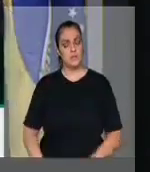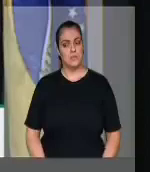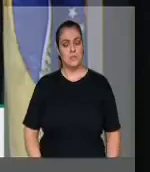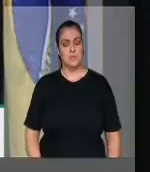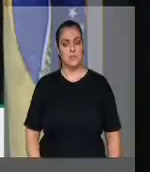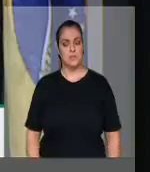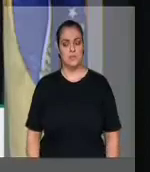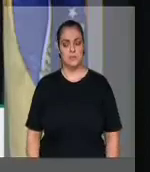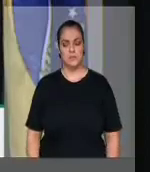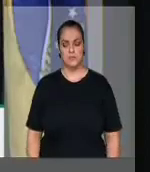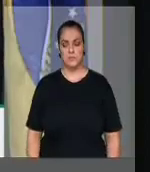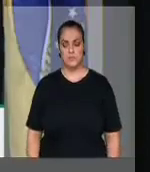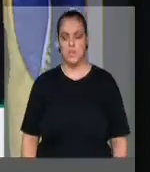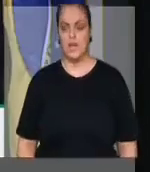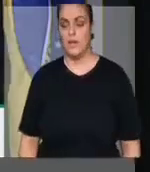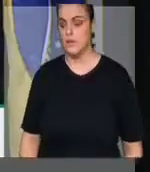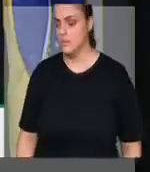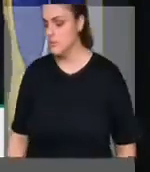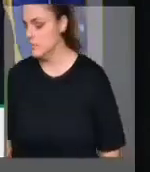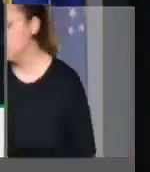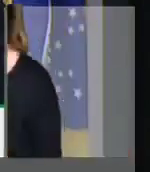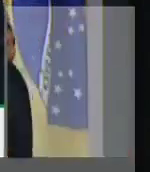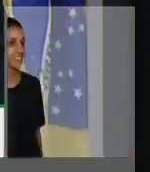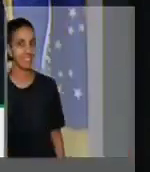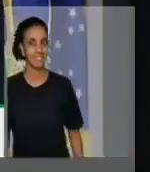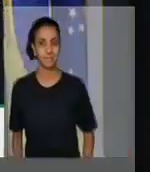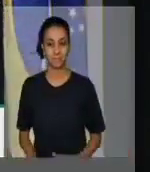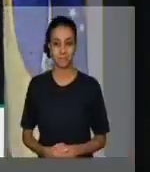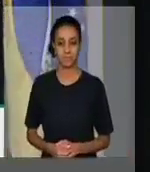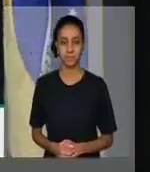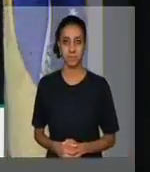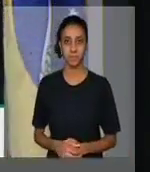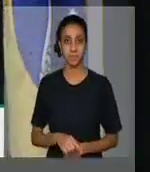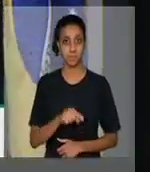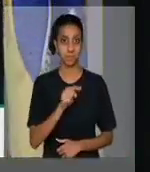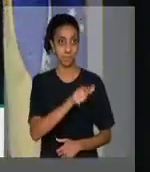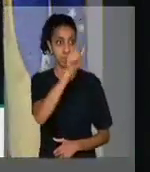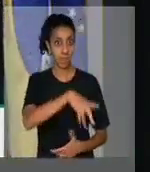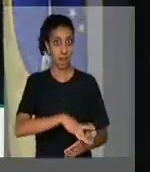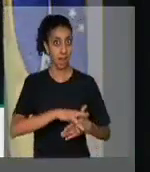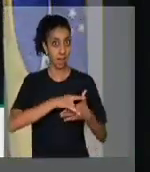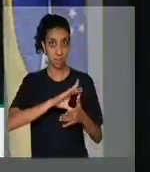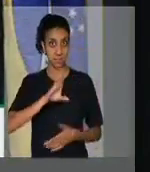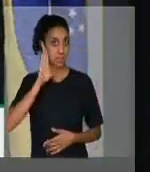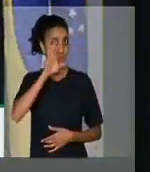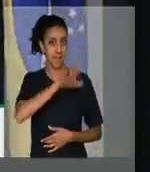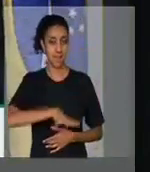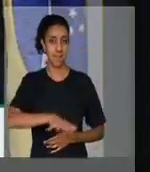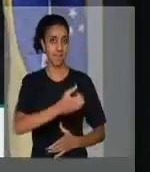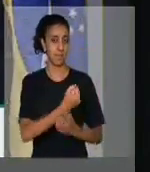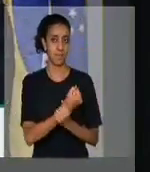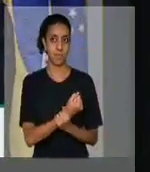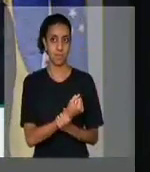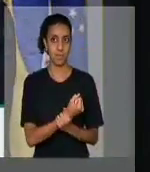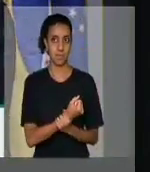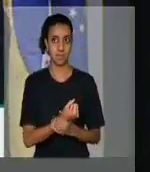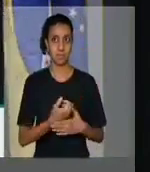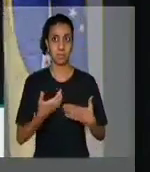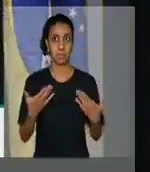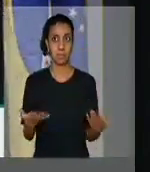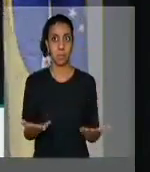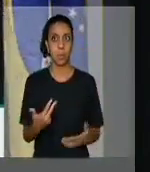figura mais alta na esfera de Segurança Pública. Portanto, o ministro não pode